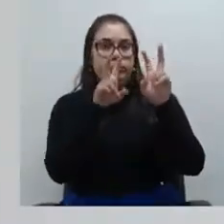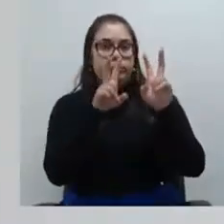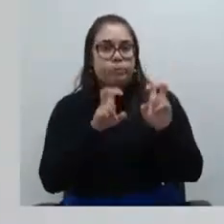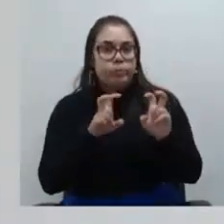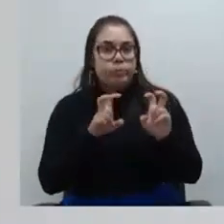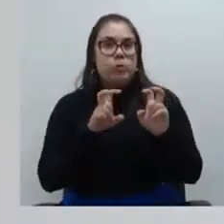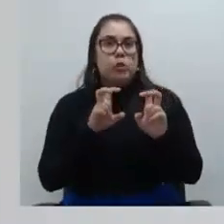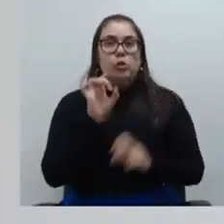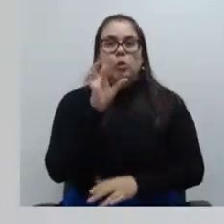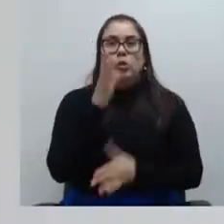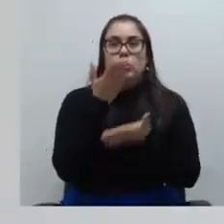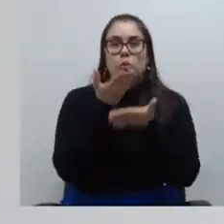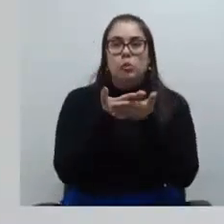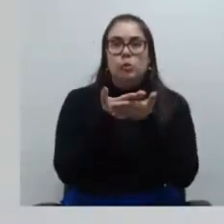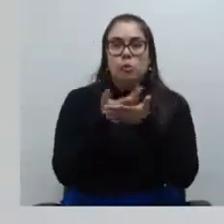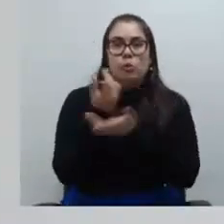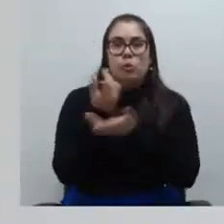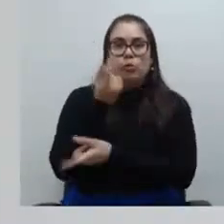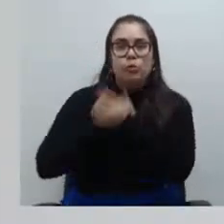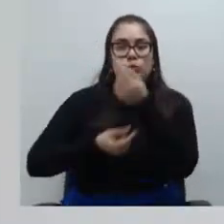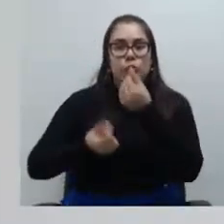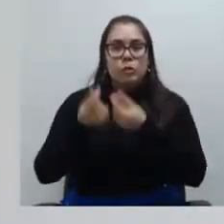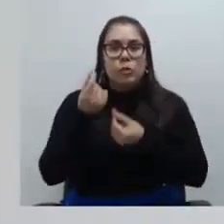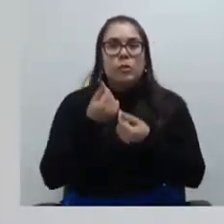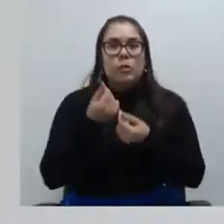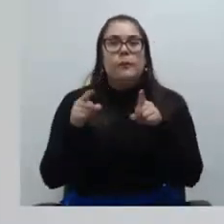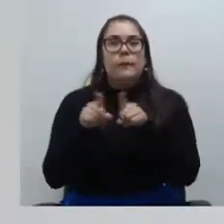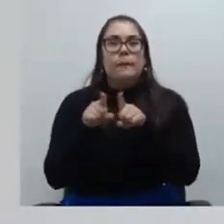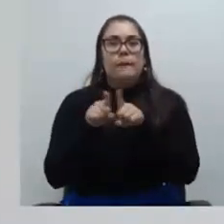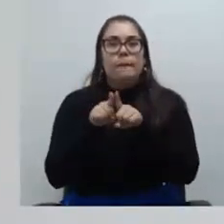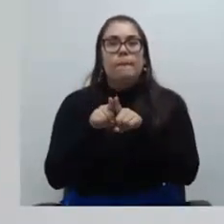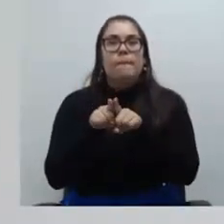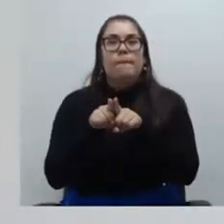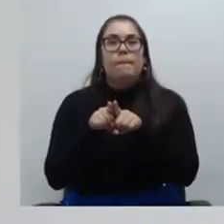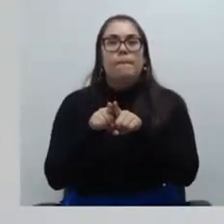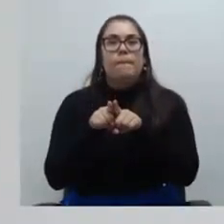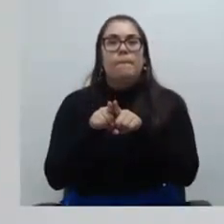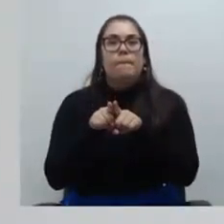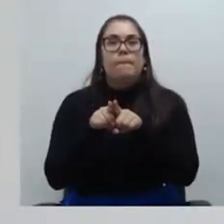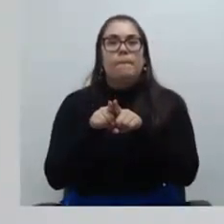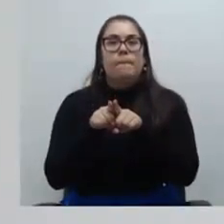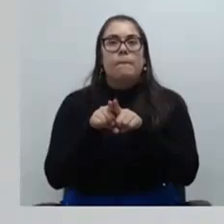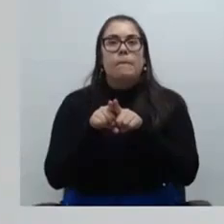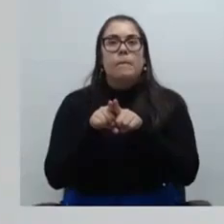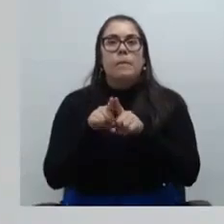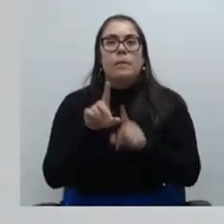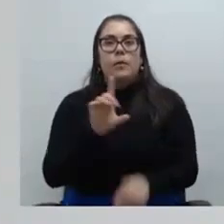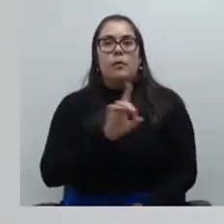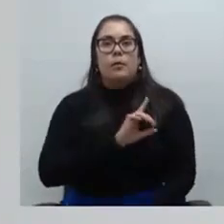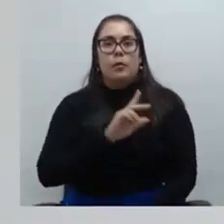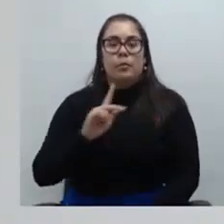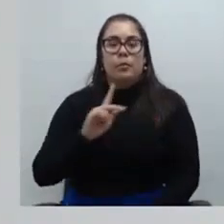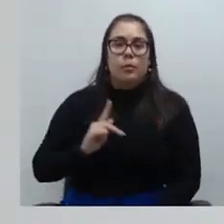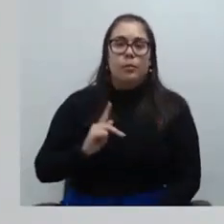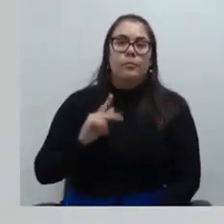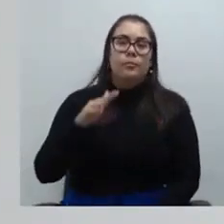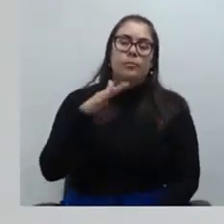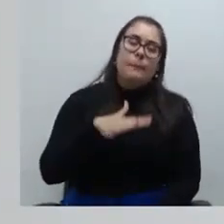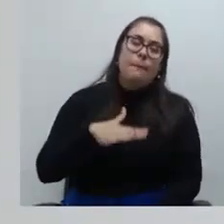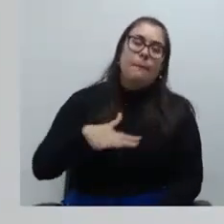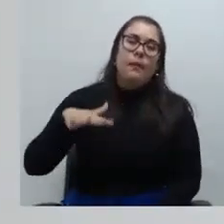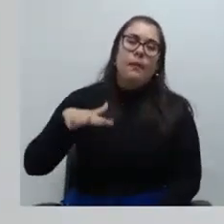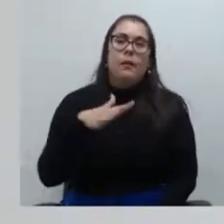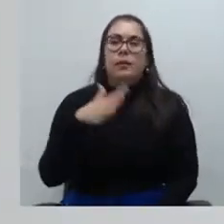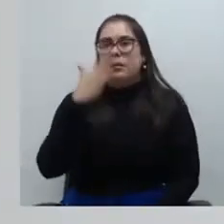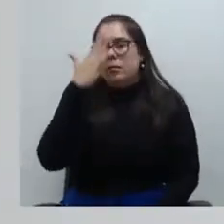só de estudos de impacto financeiro orçamentário mas também o estudo permanente usado de cada defensor e defensora de